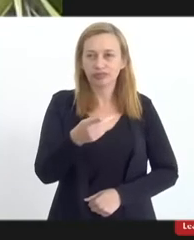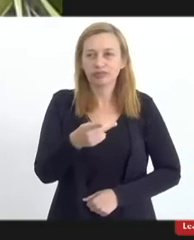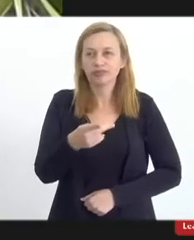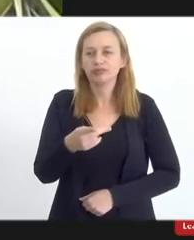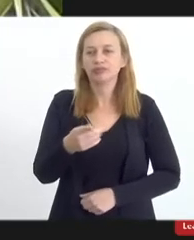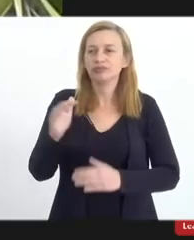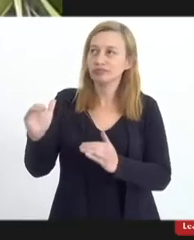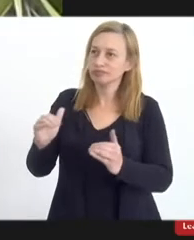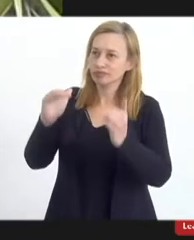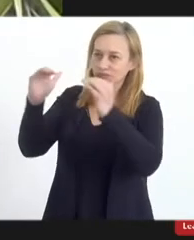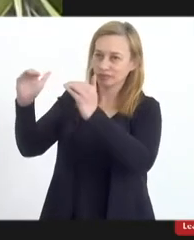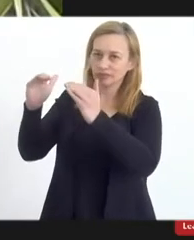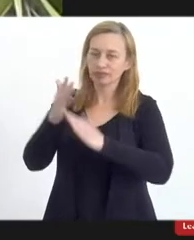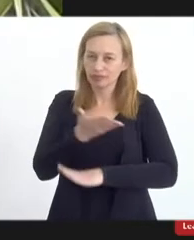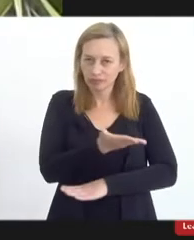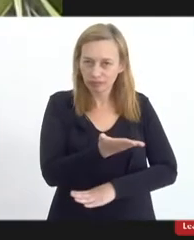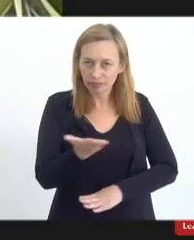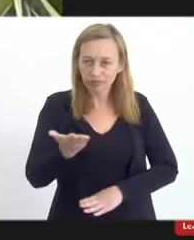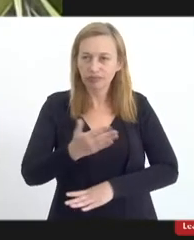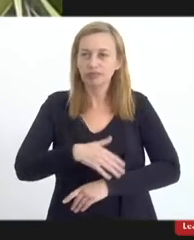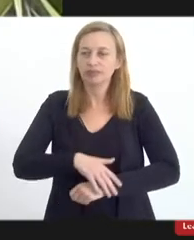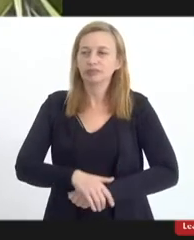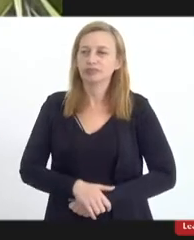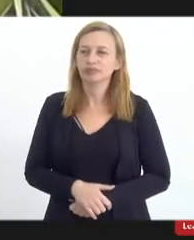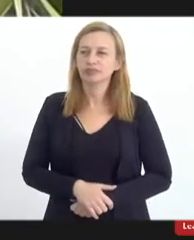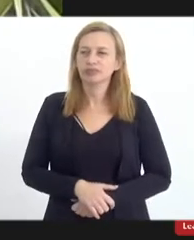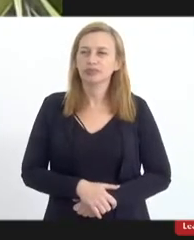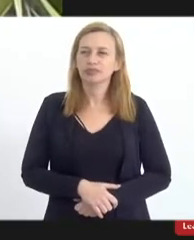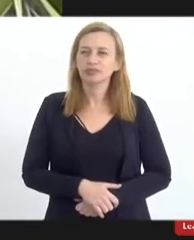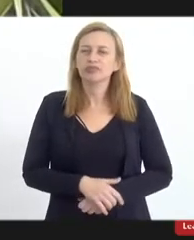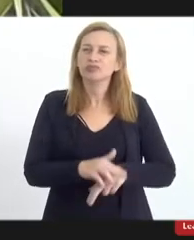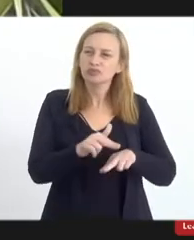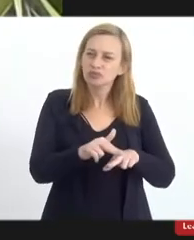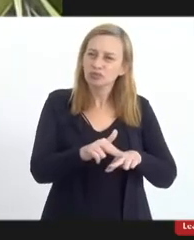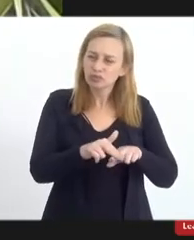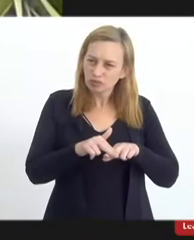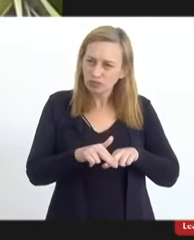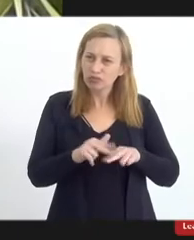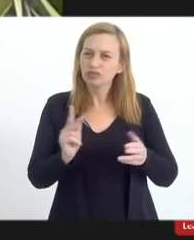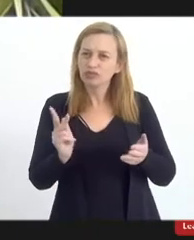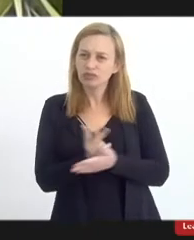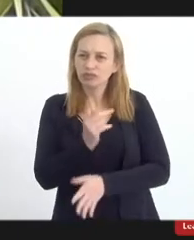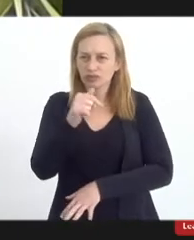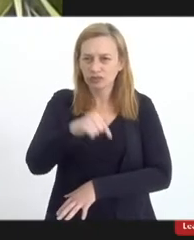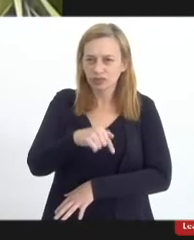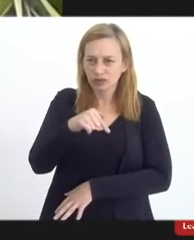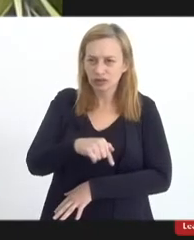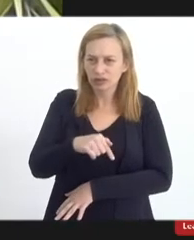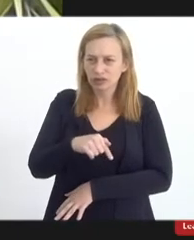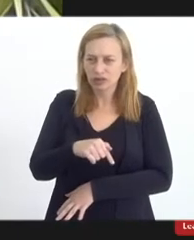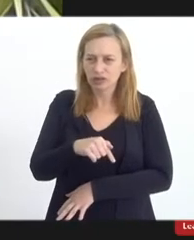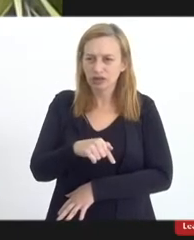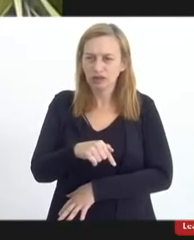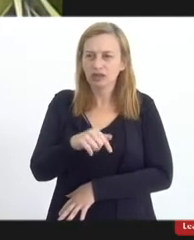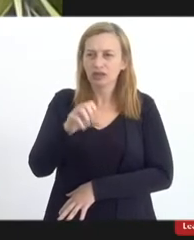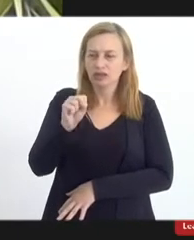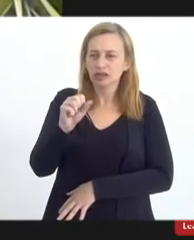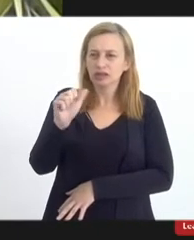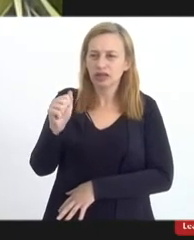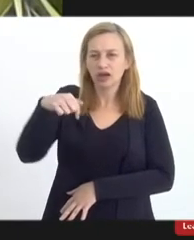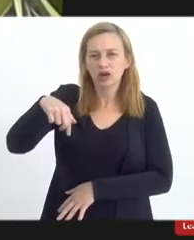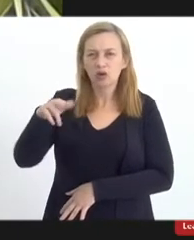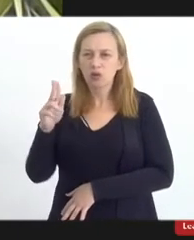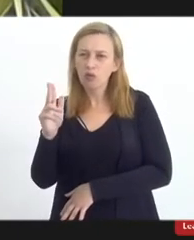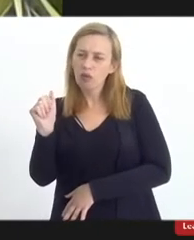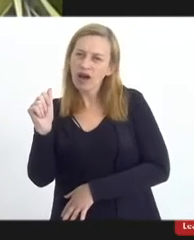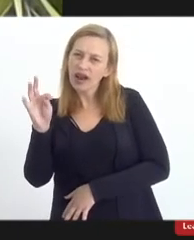da vossa excelência, das causas que aconteceram aqui na região dos lagos de Saquarema, a cidade que eu